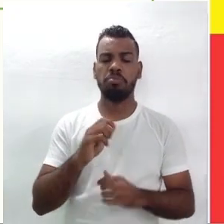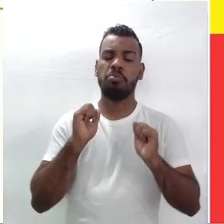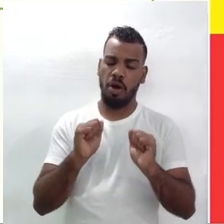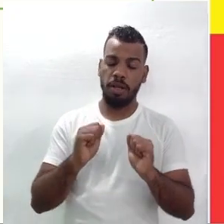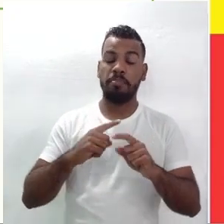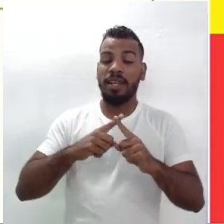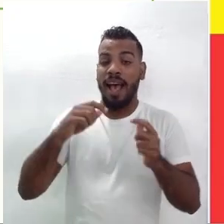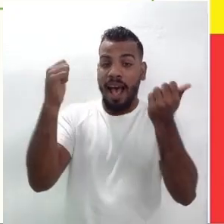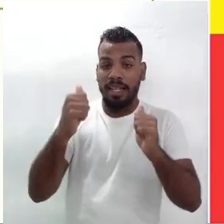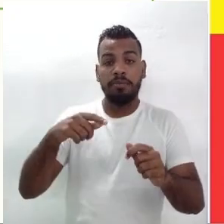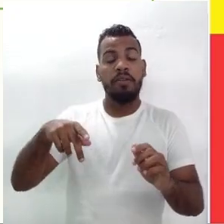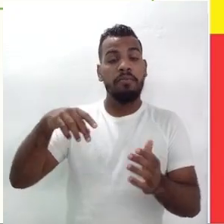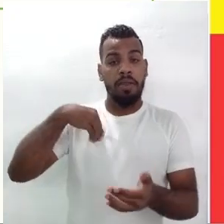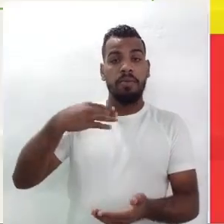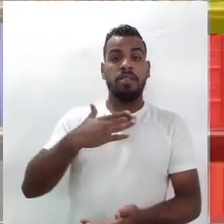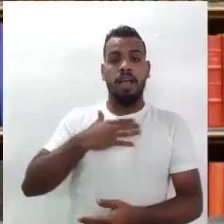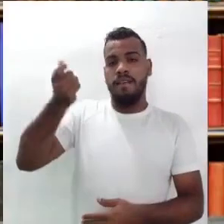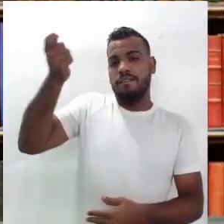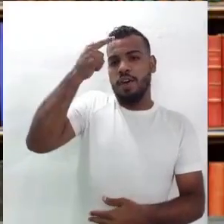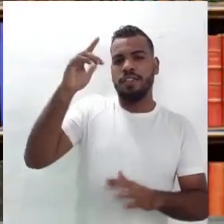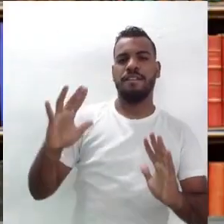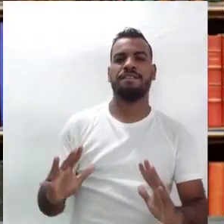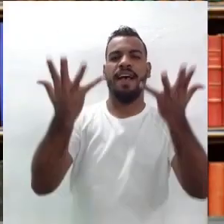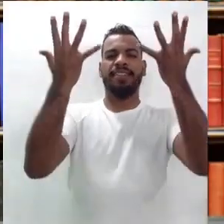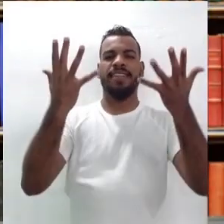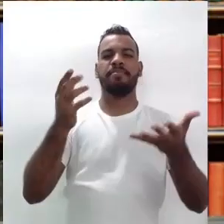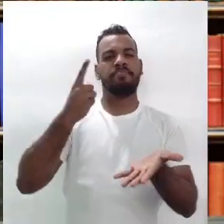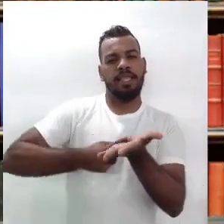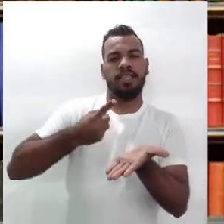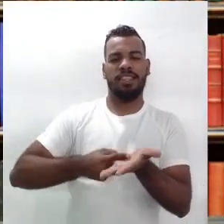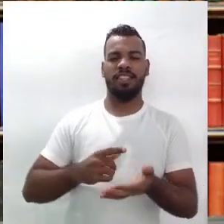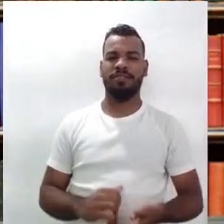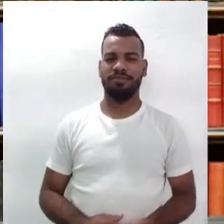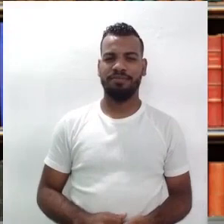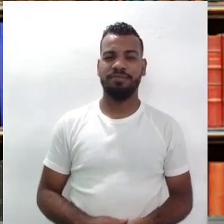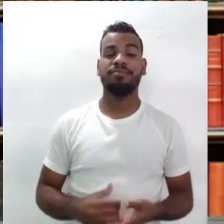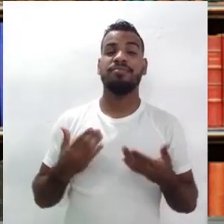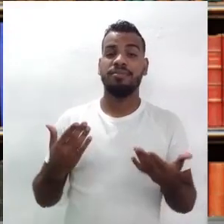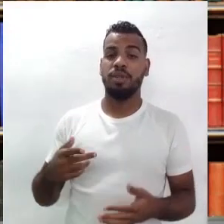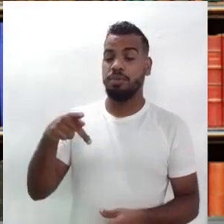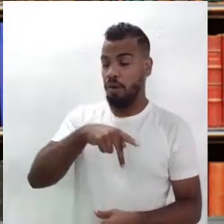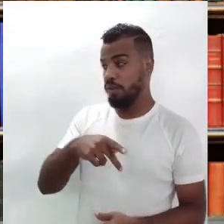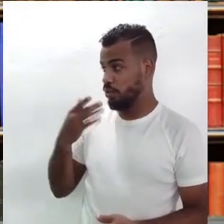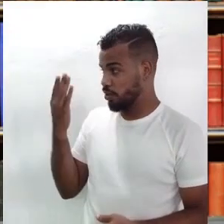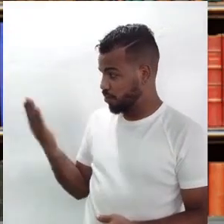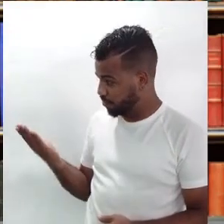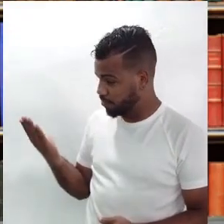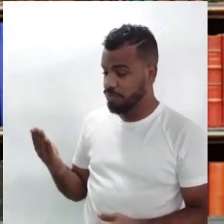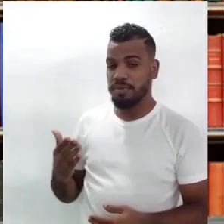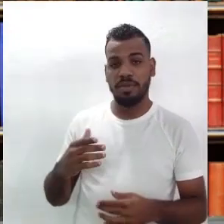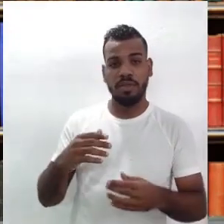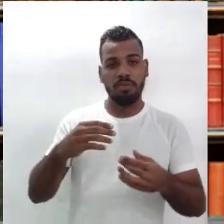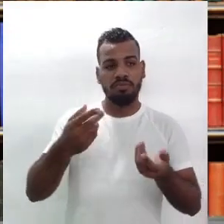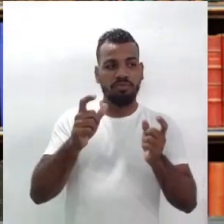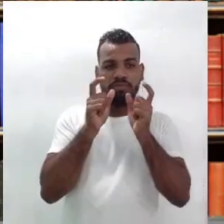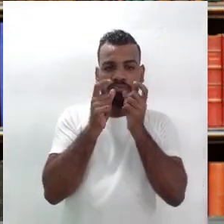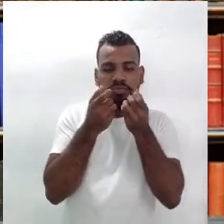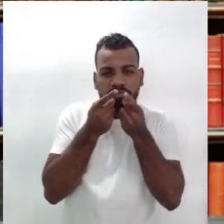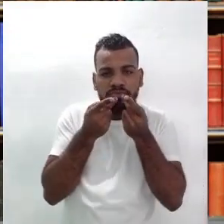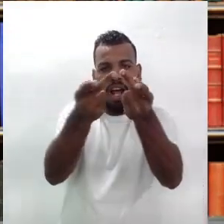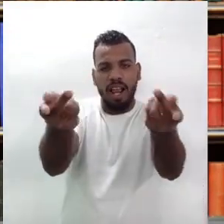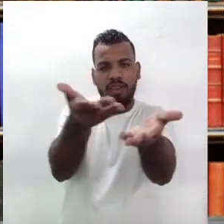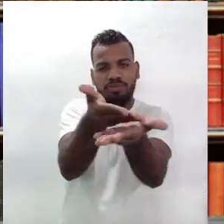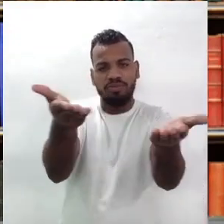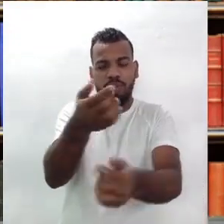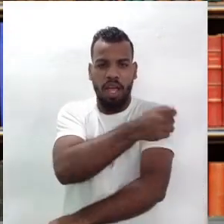vocação e festa. Ariano Suassuna. Professor Ricardo, eu gostaria que você deixasse uma mensagem aqui para